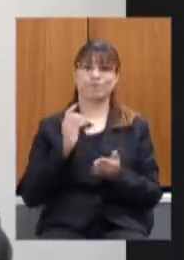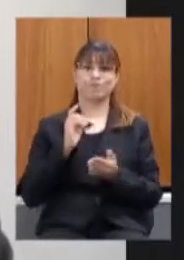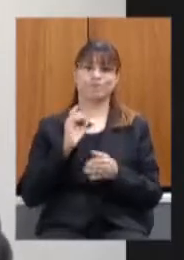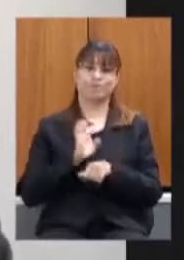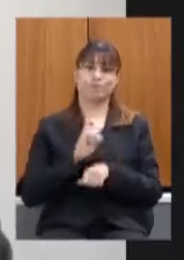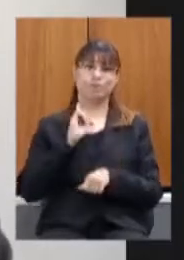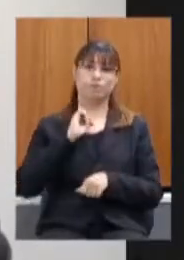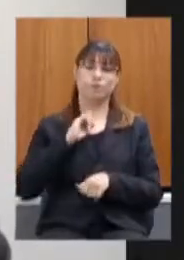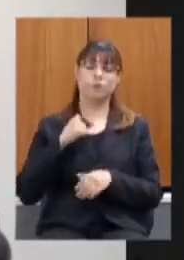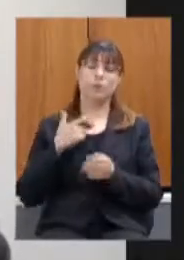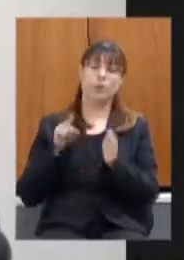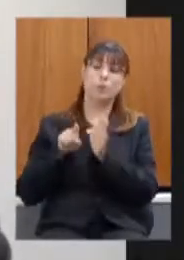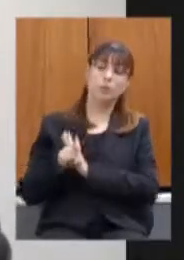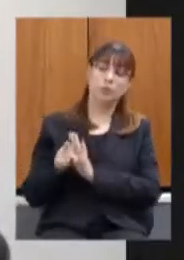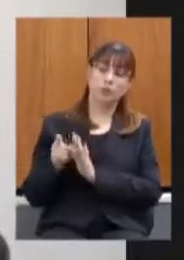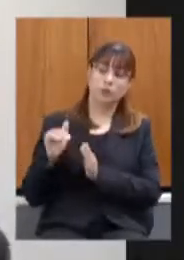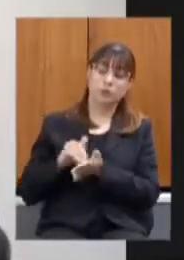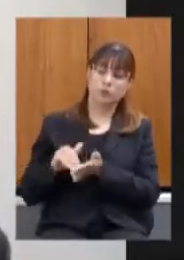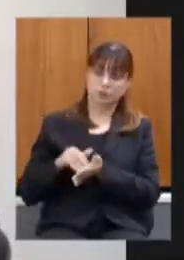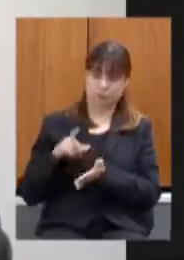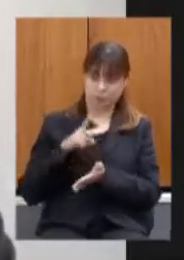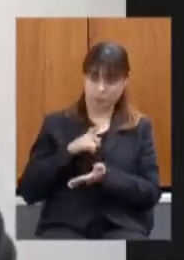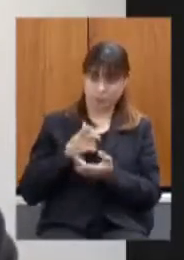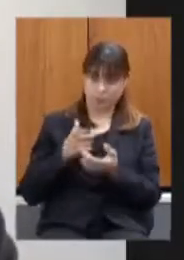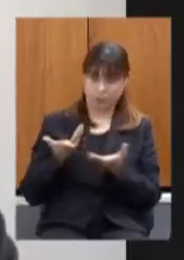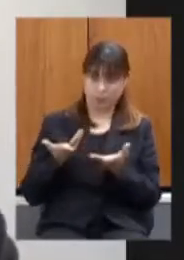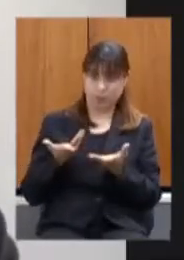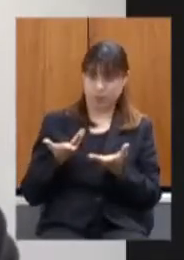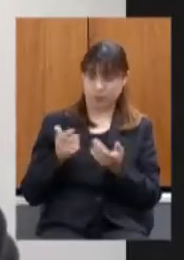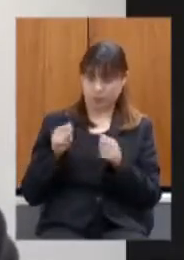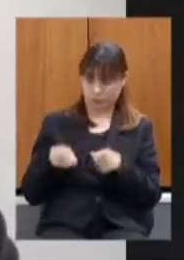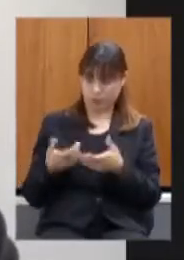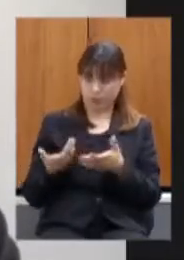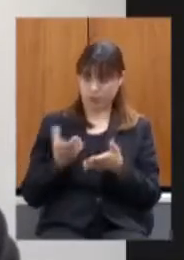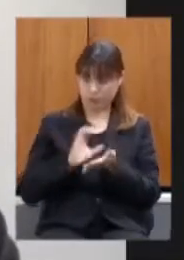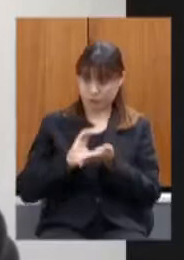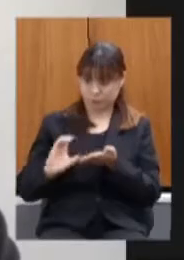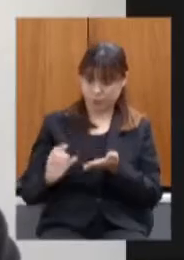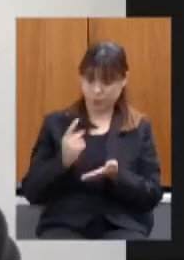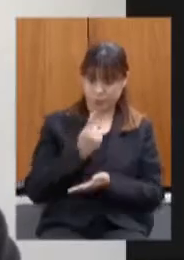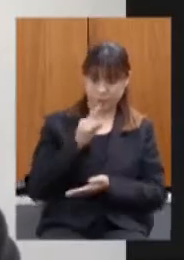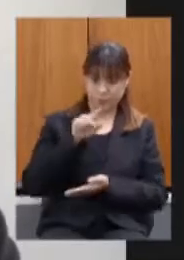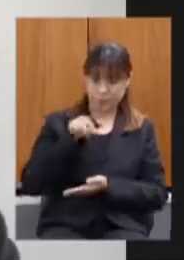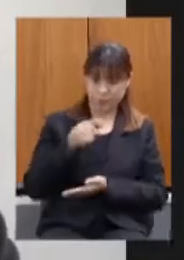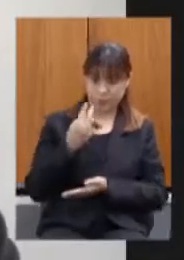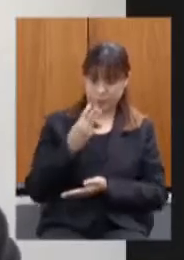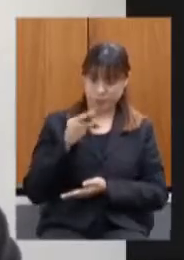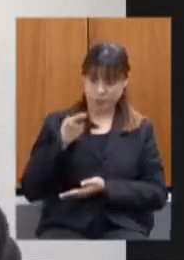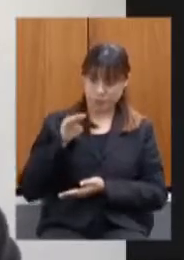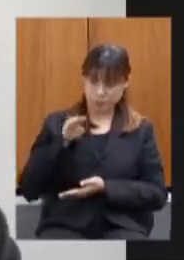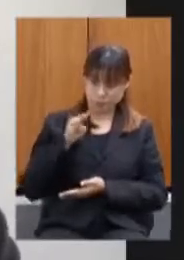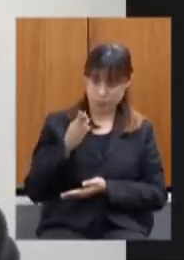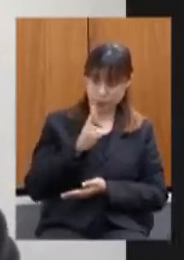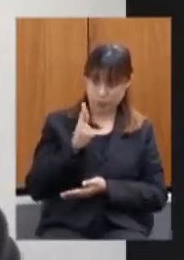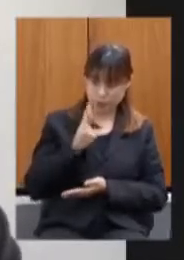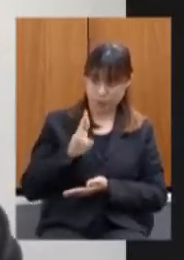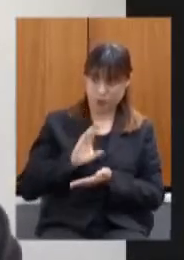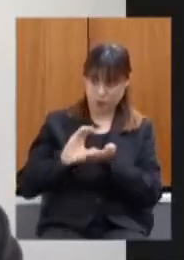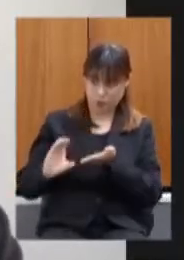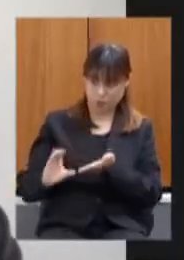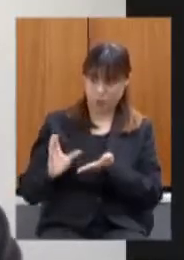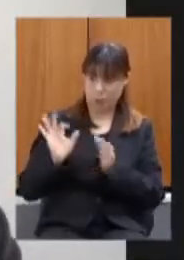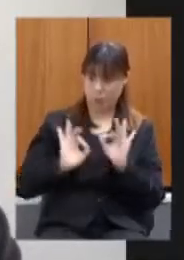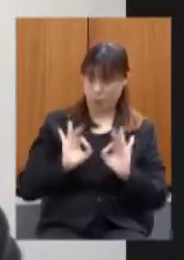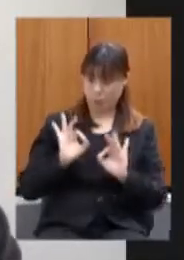para os pobres no acordo com a Vale se é possível destinar 1,3 bilhões de reais para um